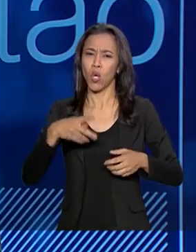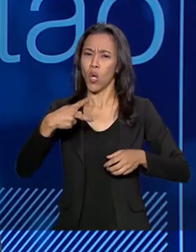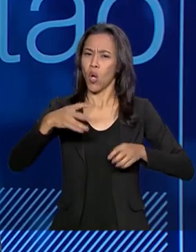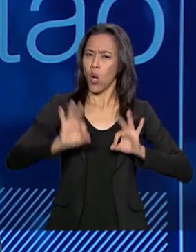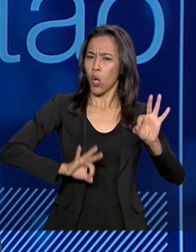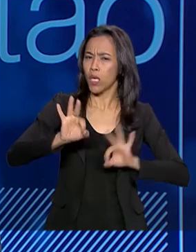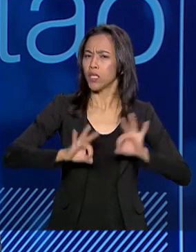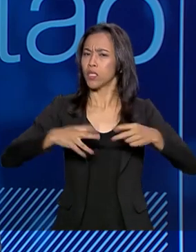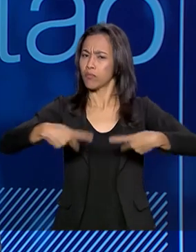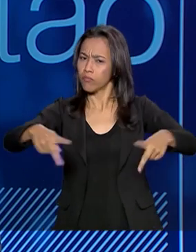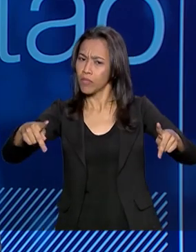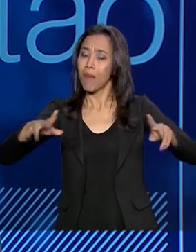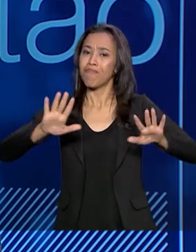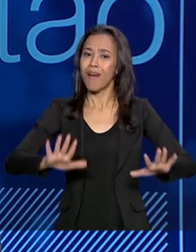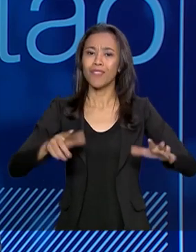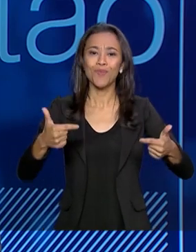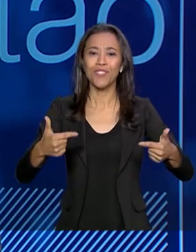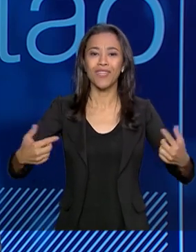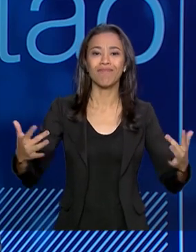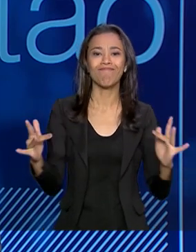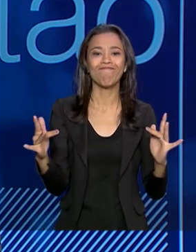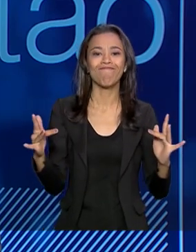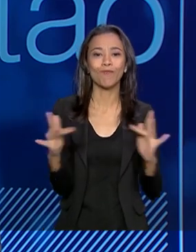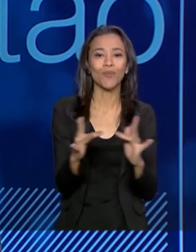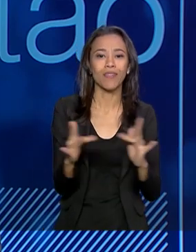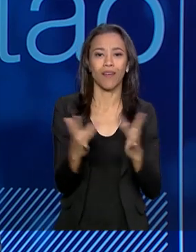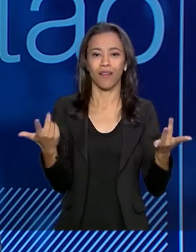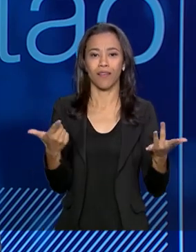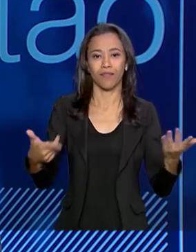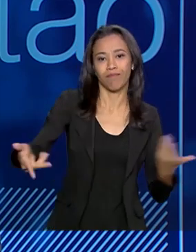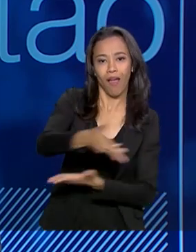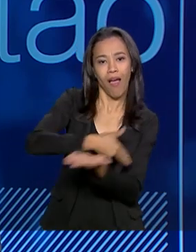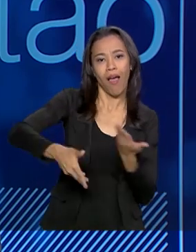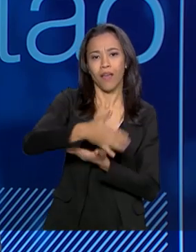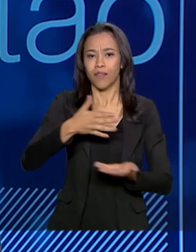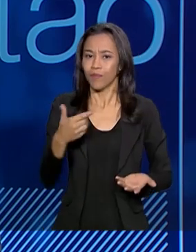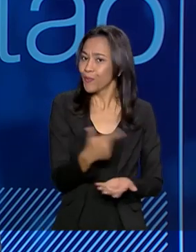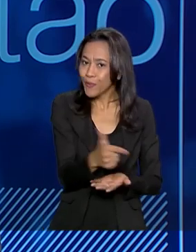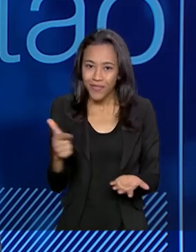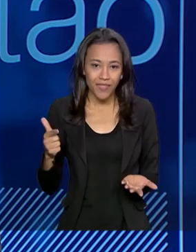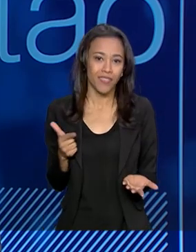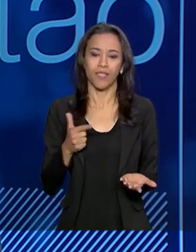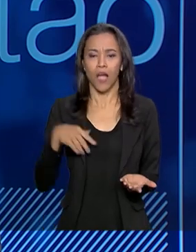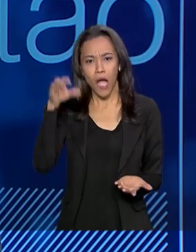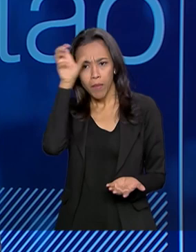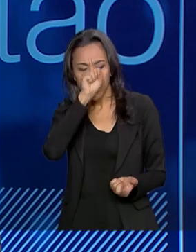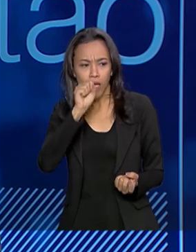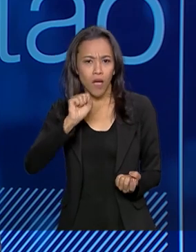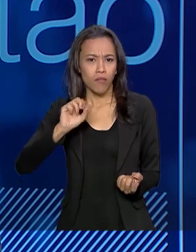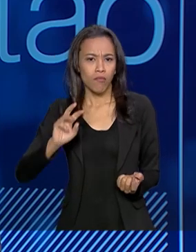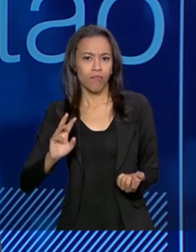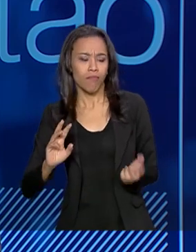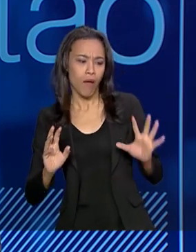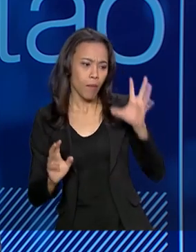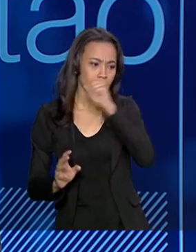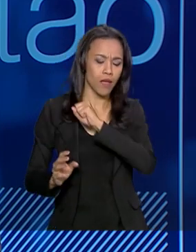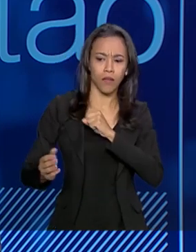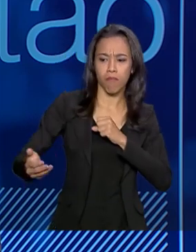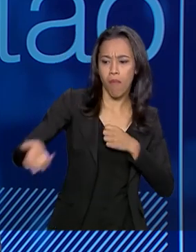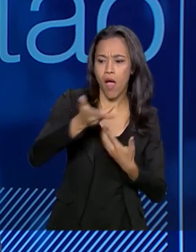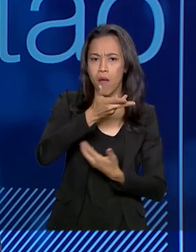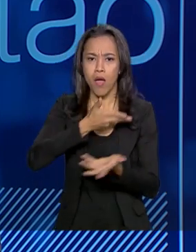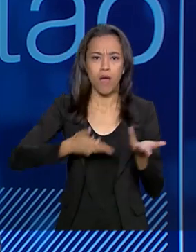suas PPPs, mas não necessariamente dialogando uns com os outros, não necessariamente trazendo os ganhos de aprendizado de um setor para o outro e